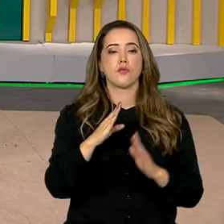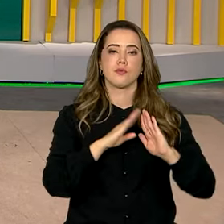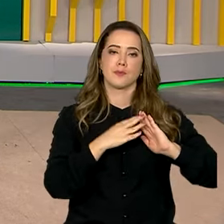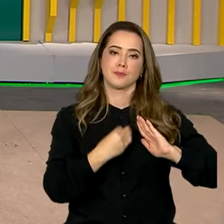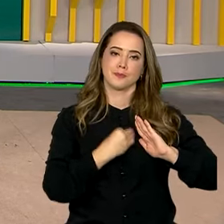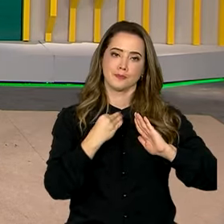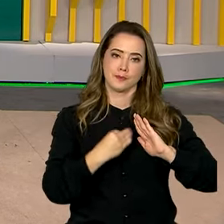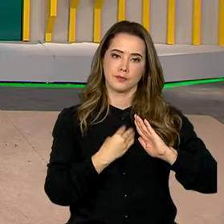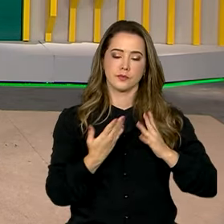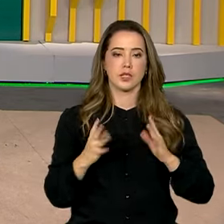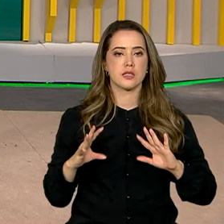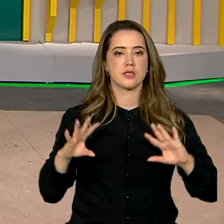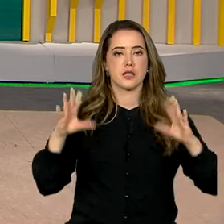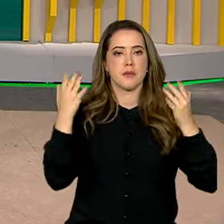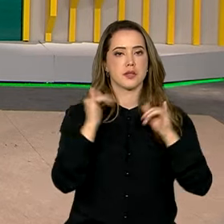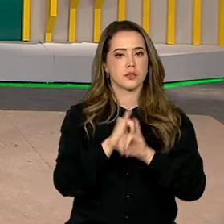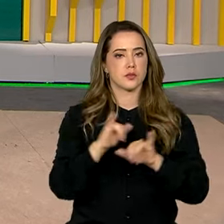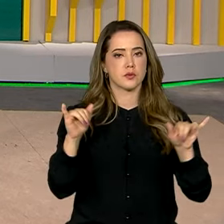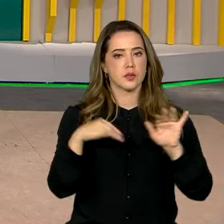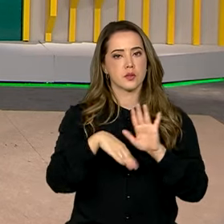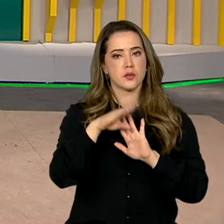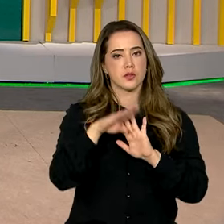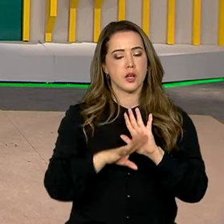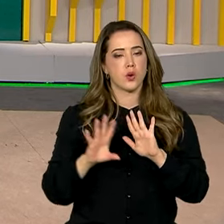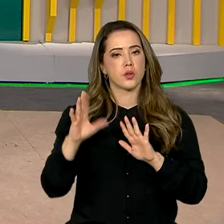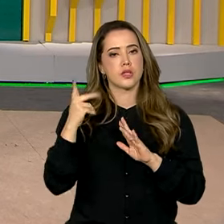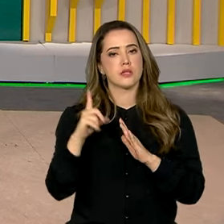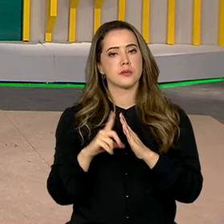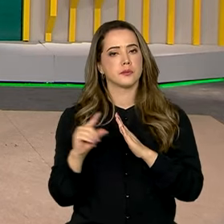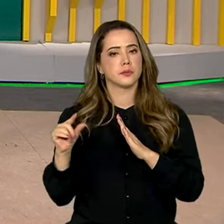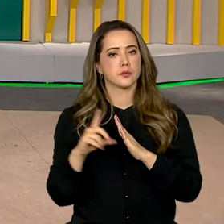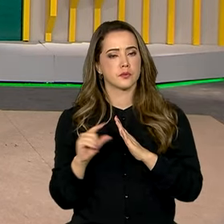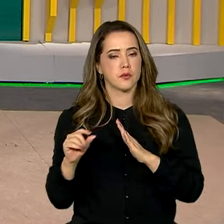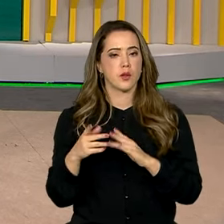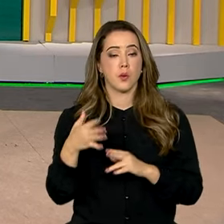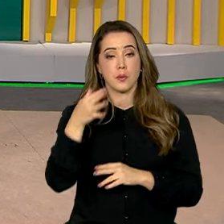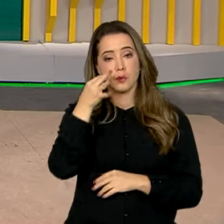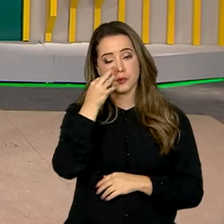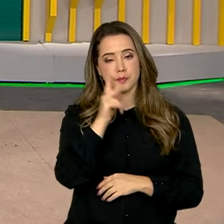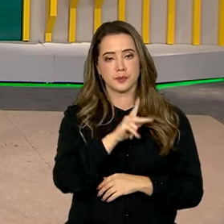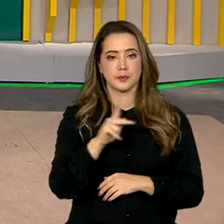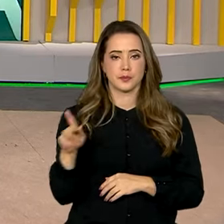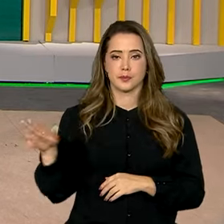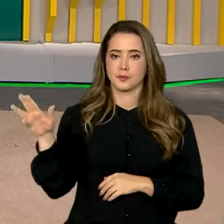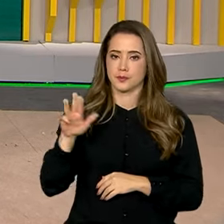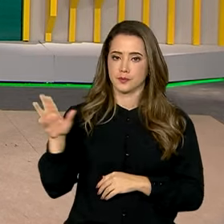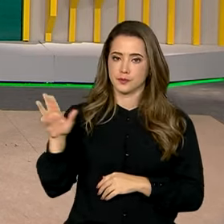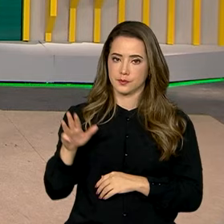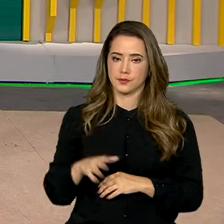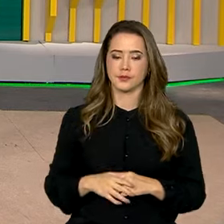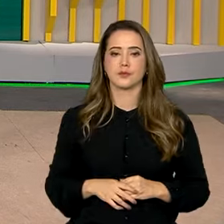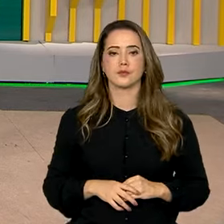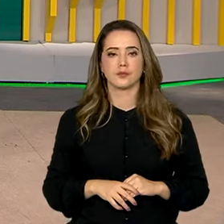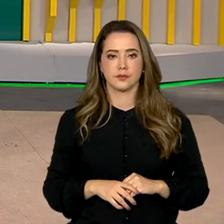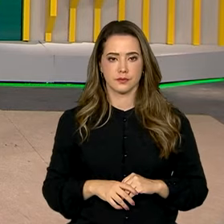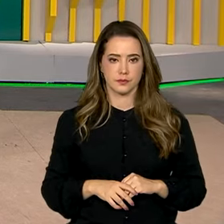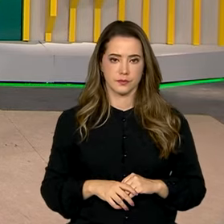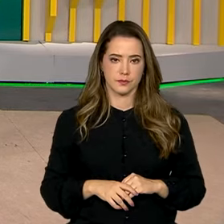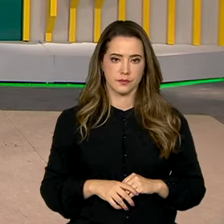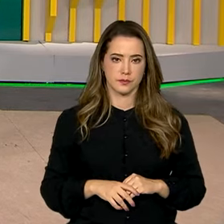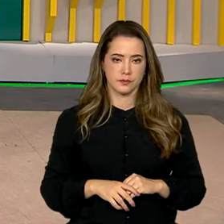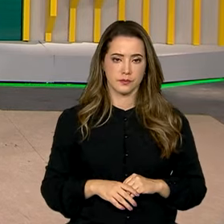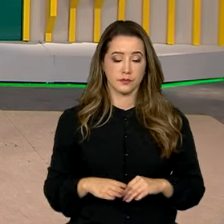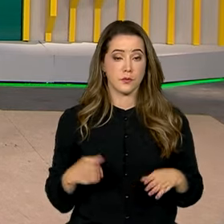Casa Minha Vida. A cerimônia de lançamento do programa foi realizada no Palácio do Planalto com a presença do presidente Luiz Inácio Lula da